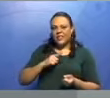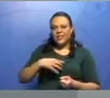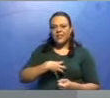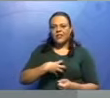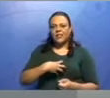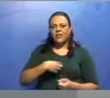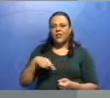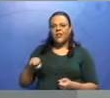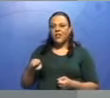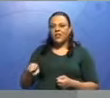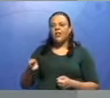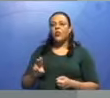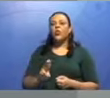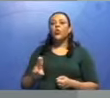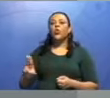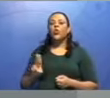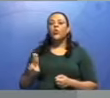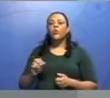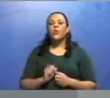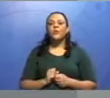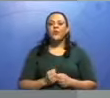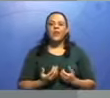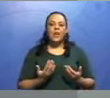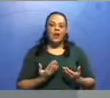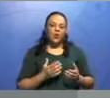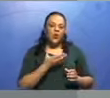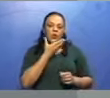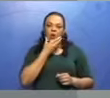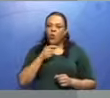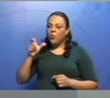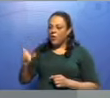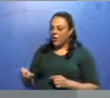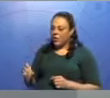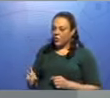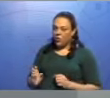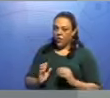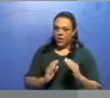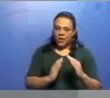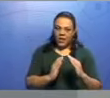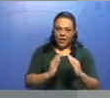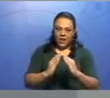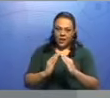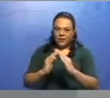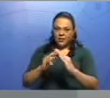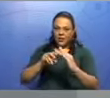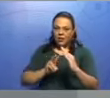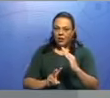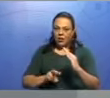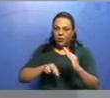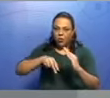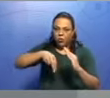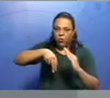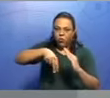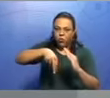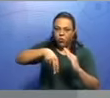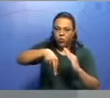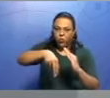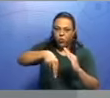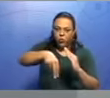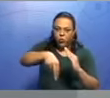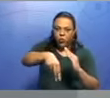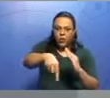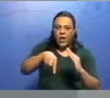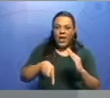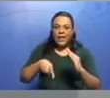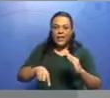tá? Agora, ele anda pela casa, no sentido de caminhar, de andar. Eu tenho um verbo de ação, tá? É uma ação.